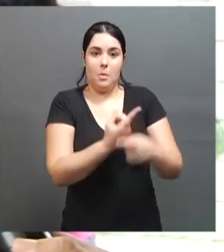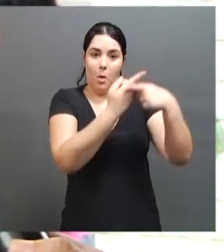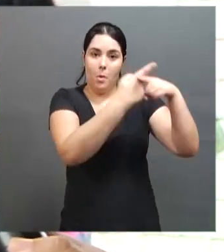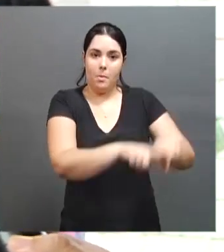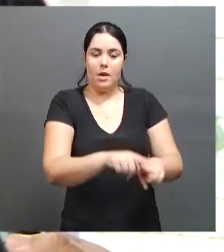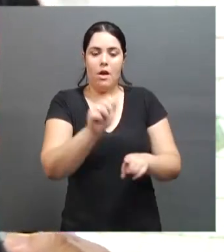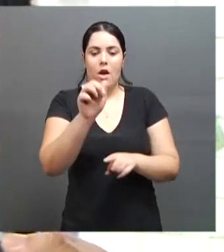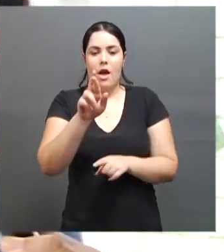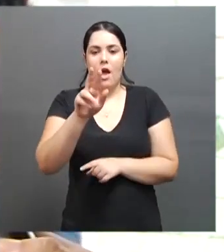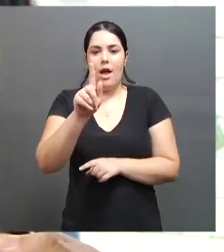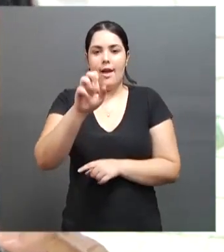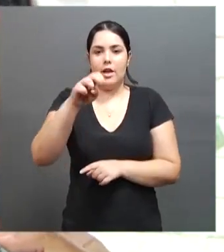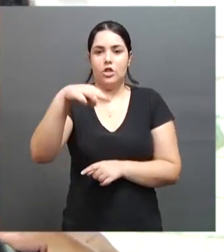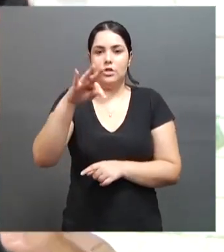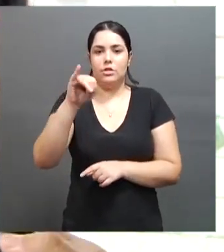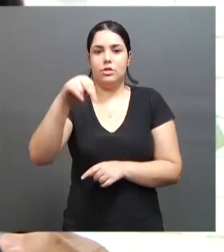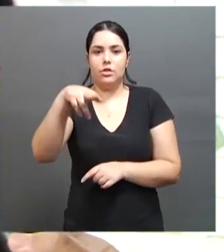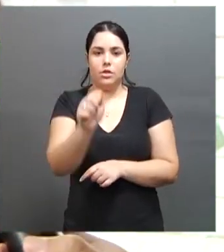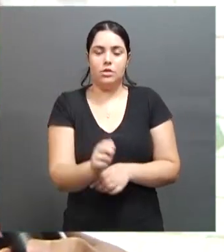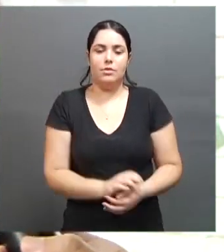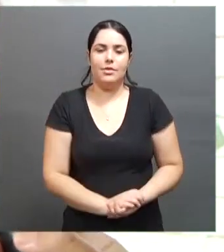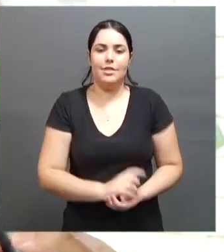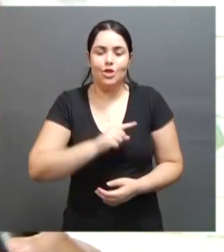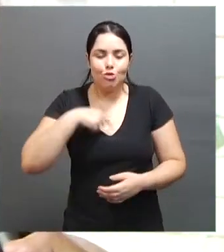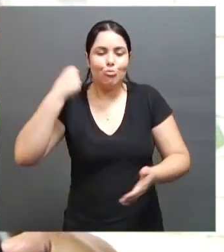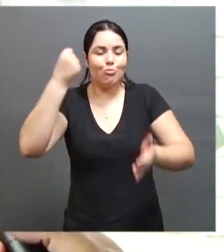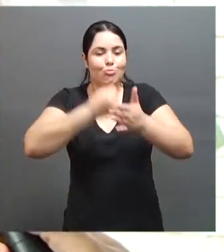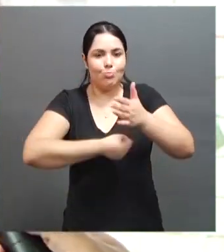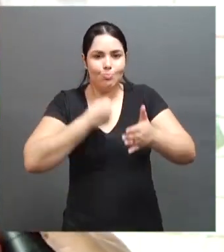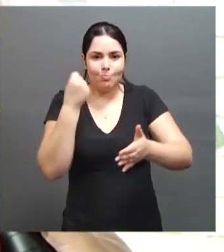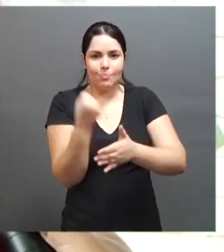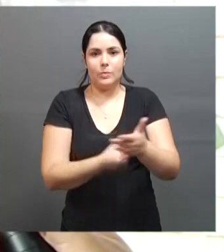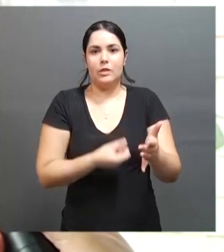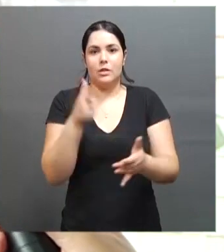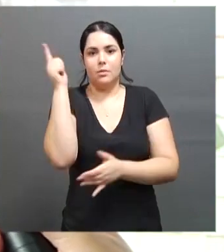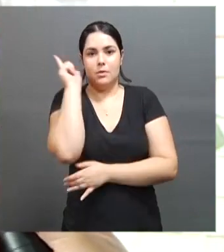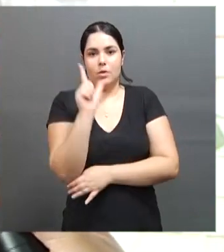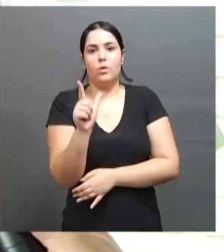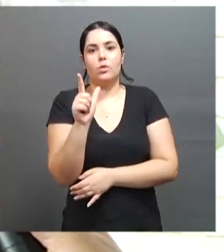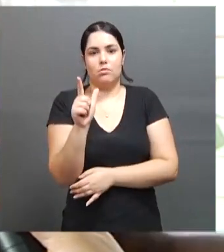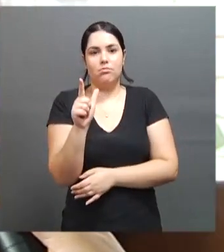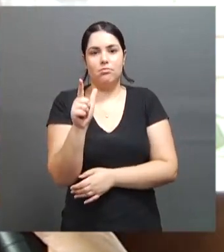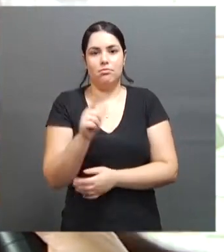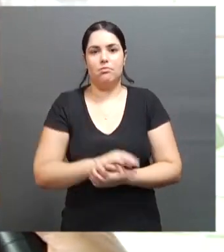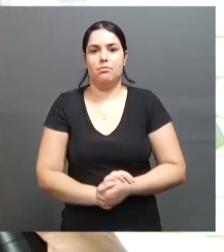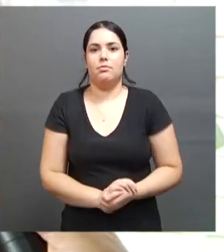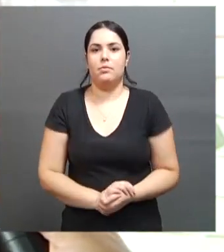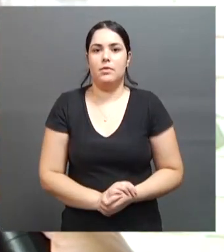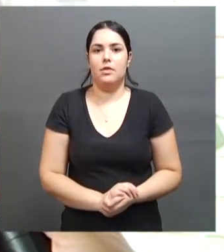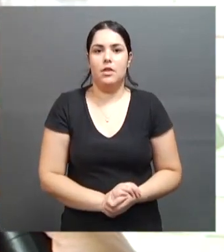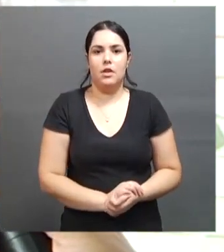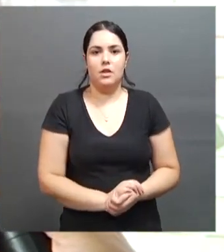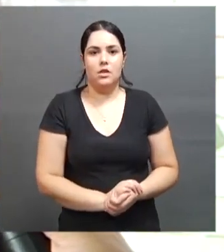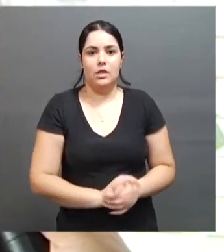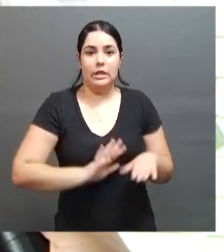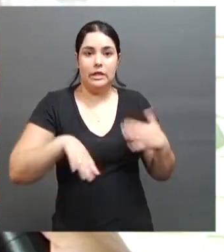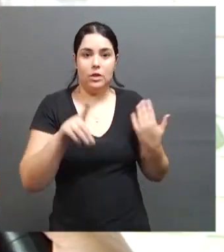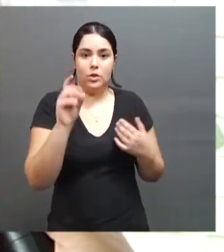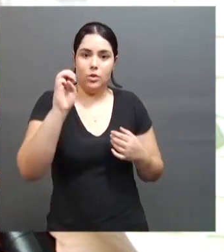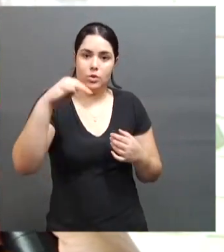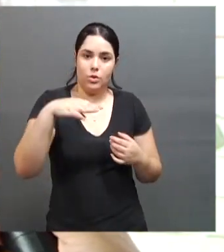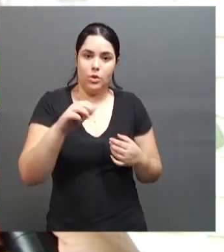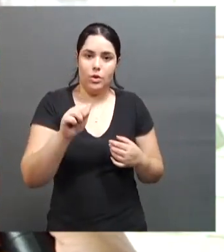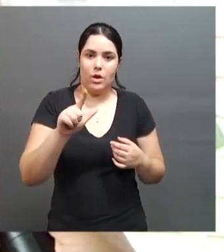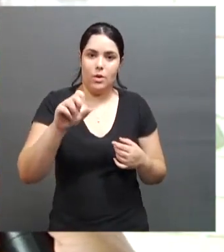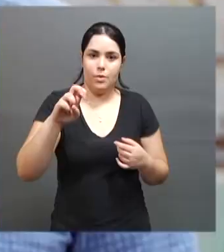internacional, um sul-americano. E a gente está batalhando para ver se elas vão, né? Então, da Praça do Dom Almir para o